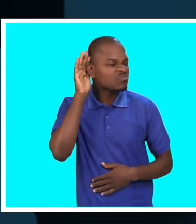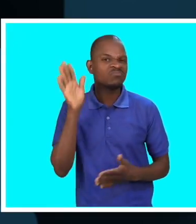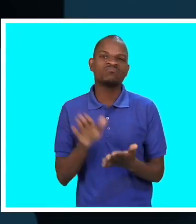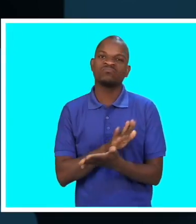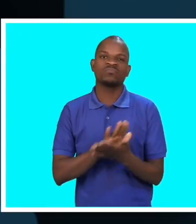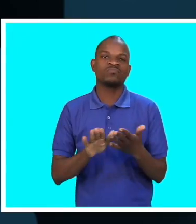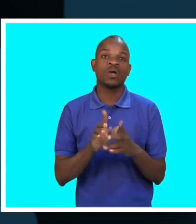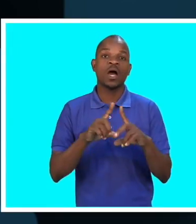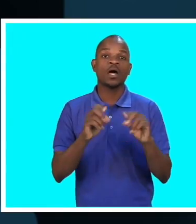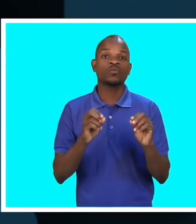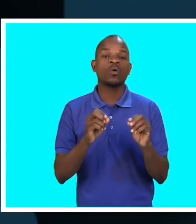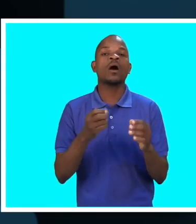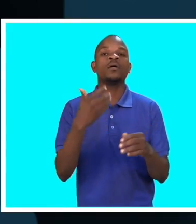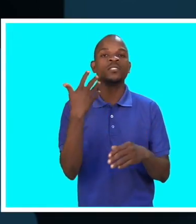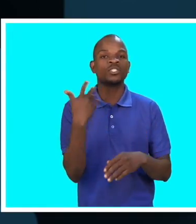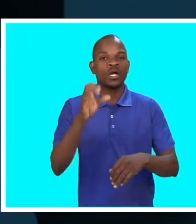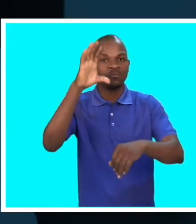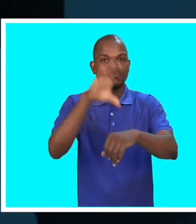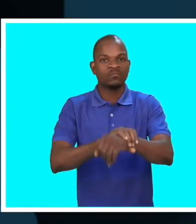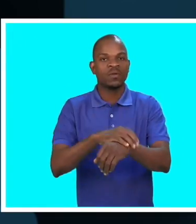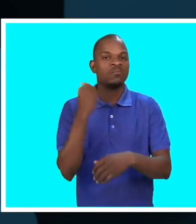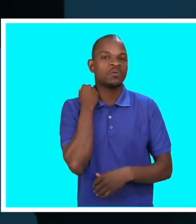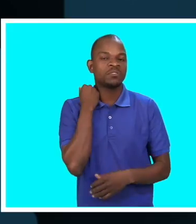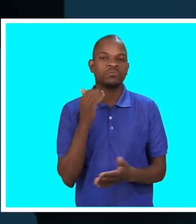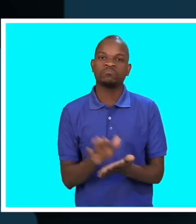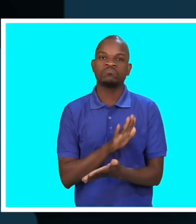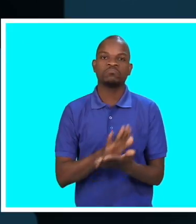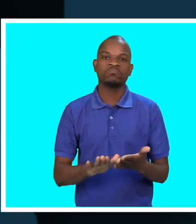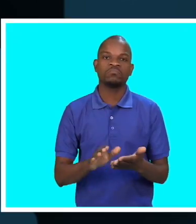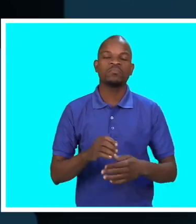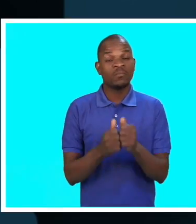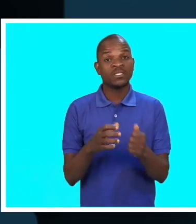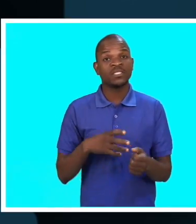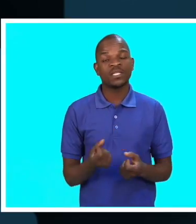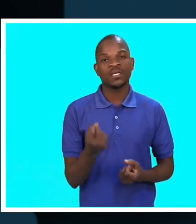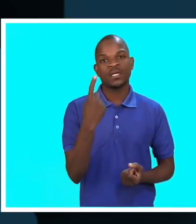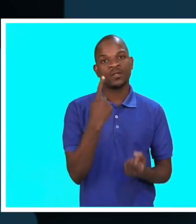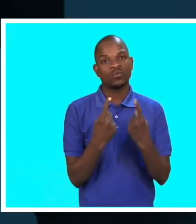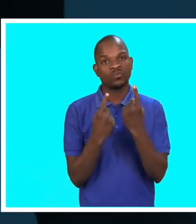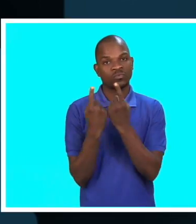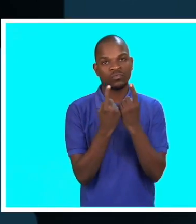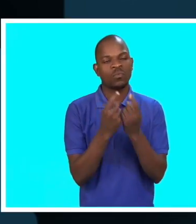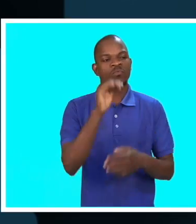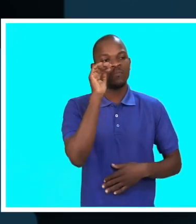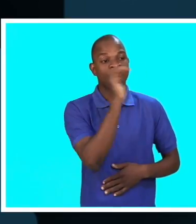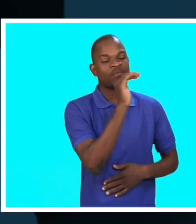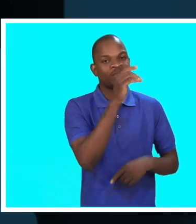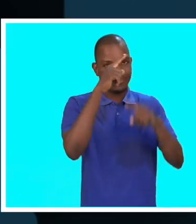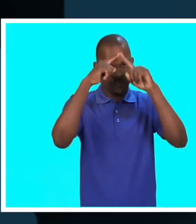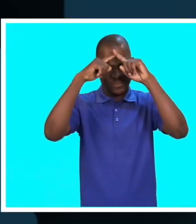Por acaso, eu nunca vi um desfecho, tipo, o assaltante foi encontrado e... Mas tem casos que